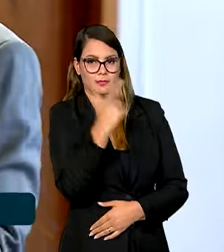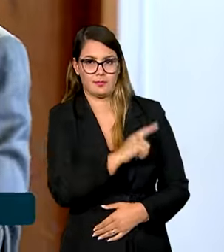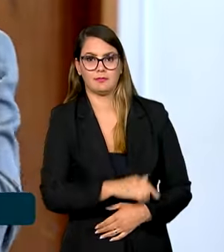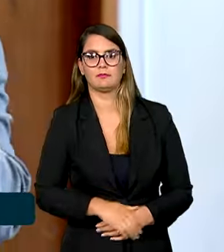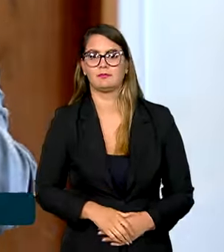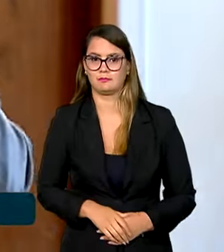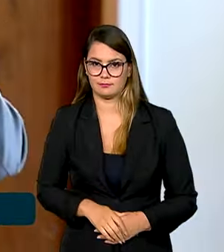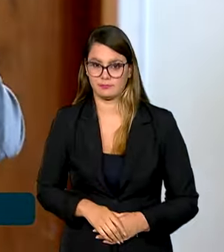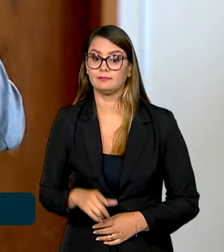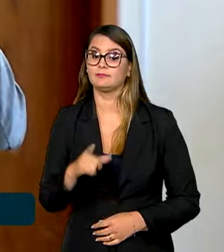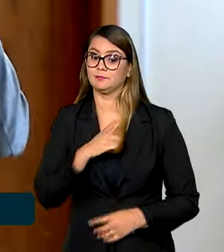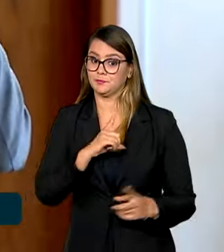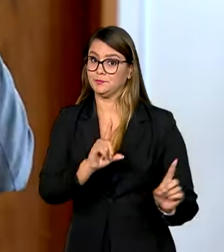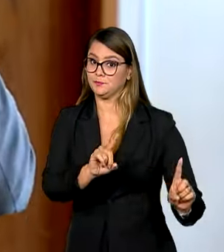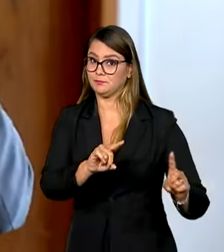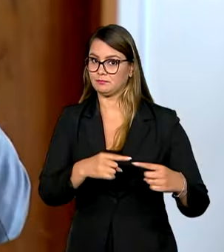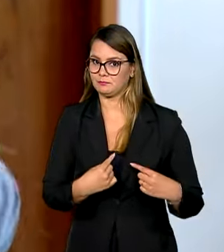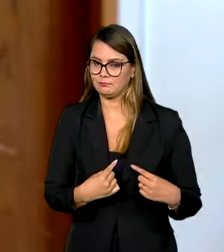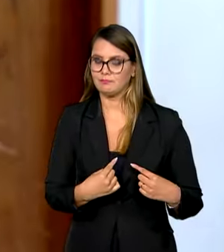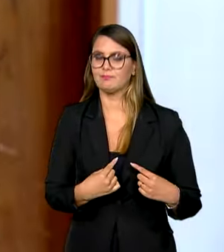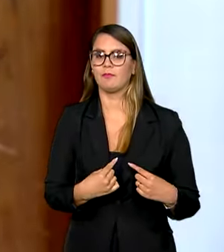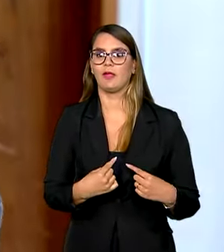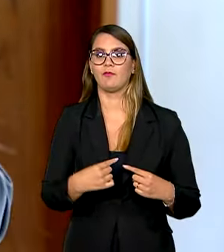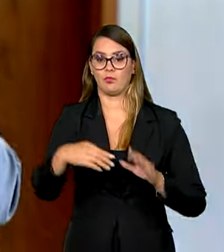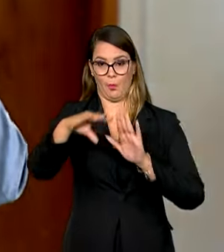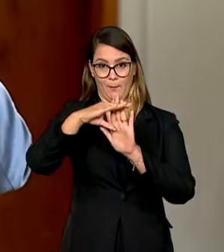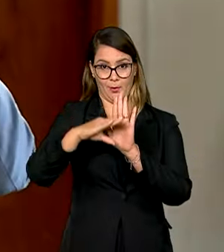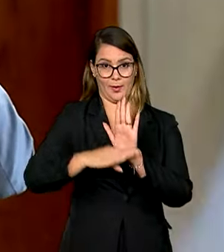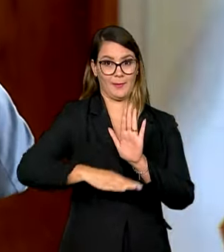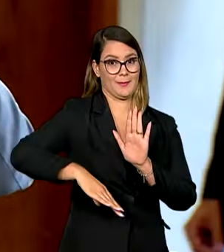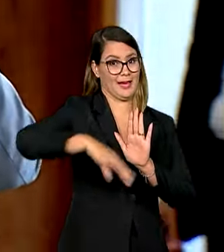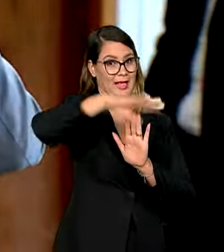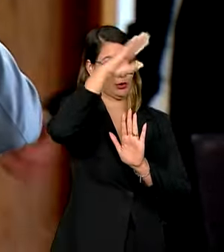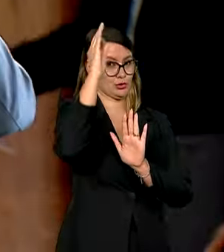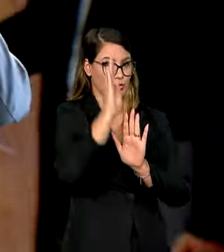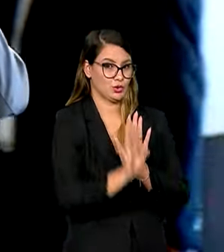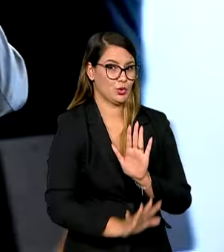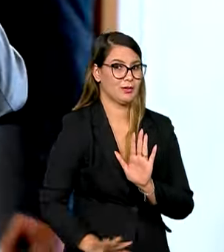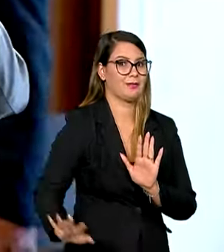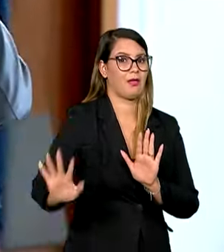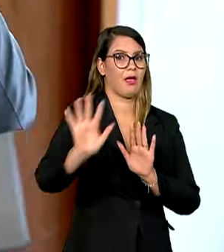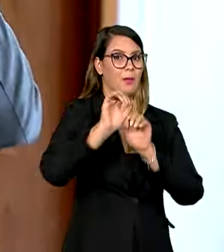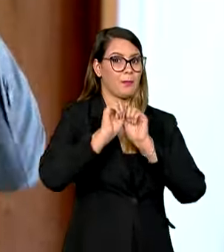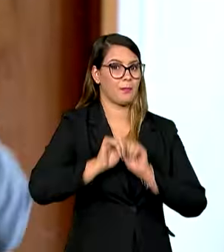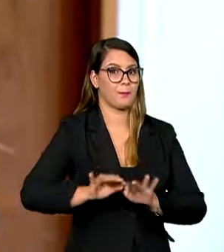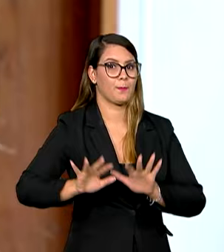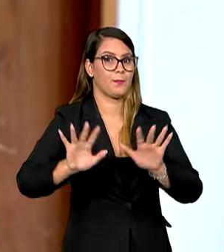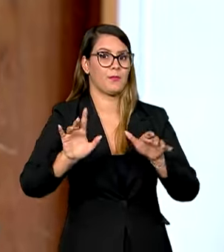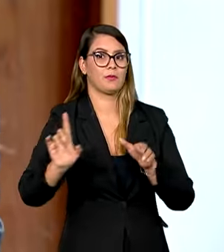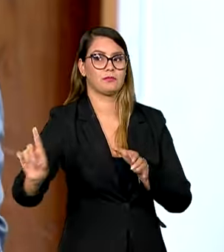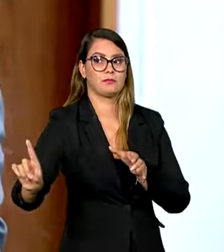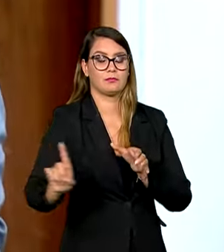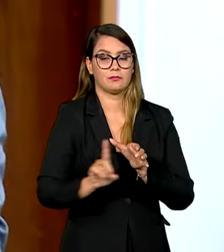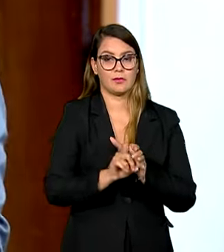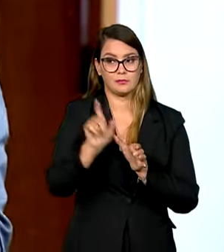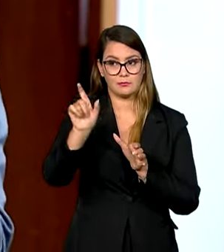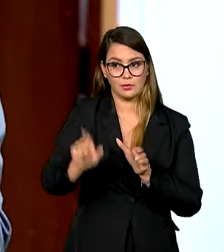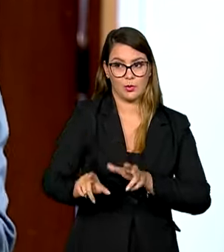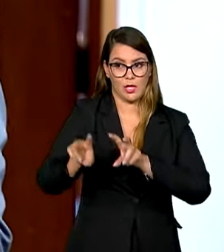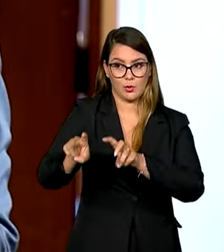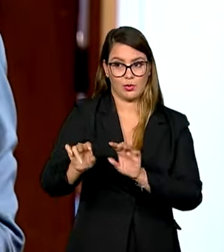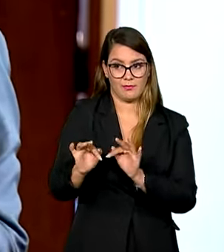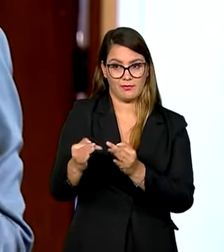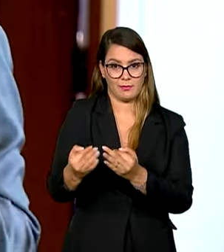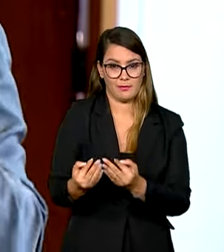Nós temos o desafio de torná-lo um programa nacional, temos o desafio de agregar ainda mais agricultura familiar e